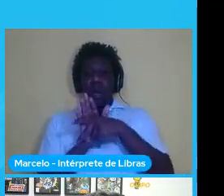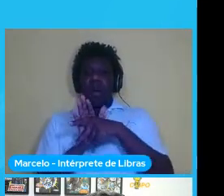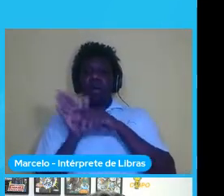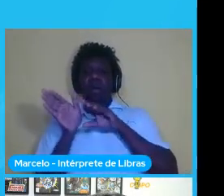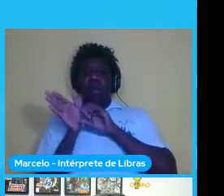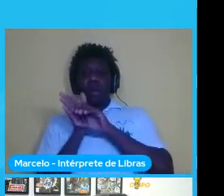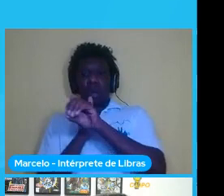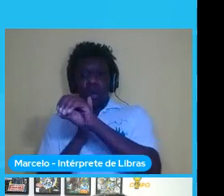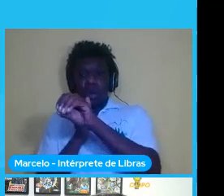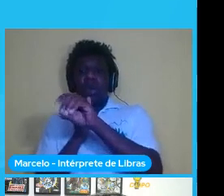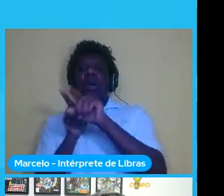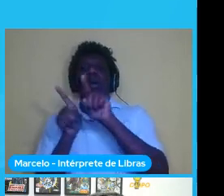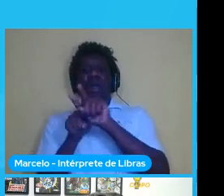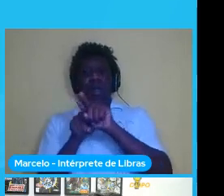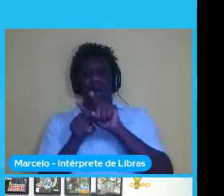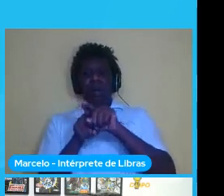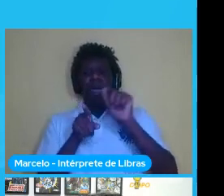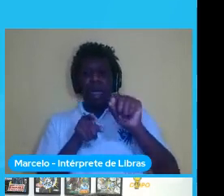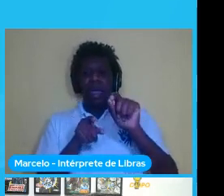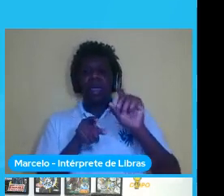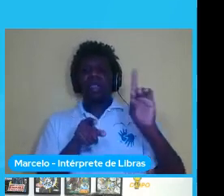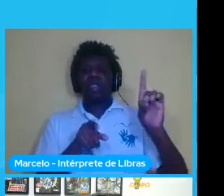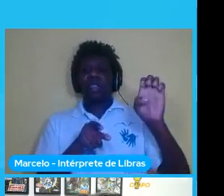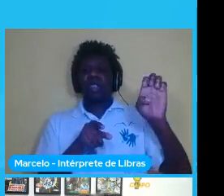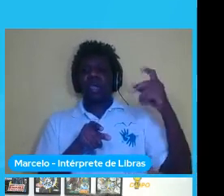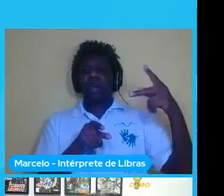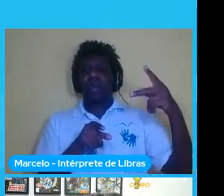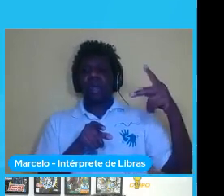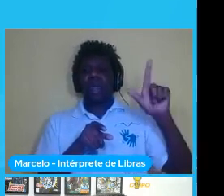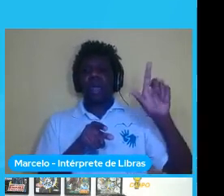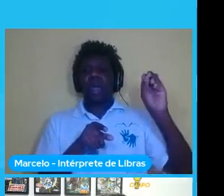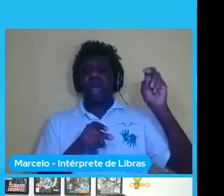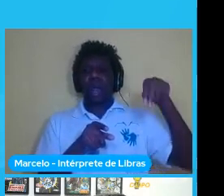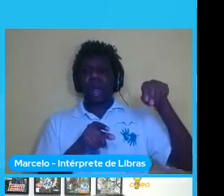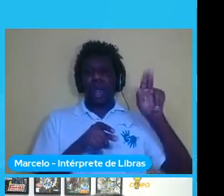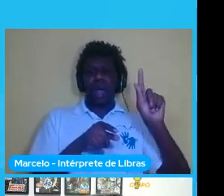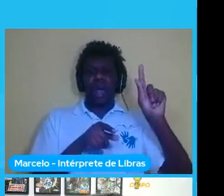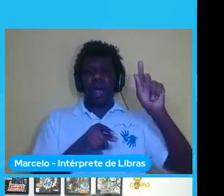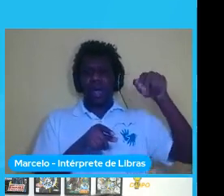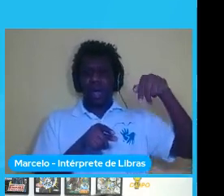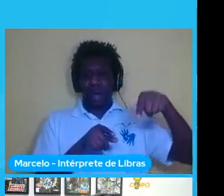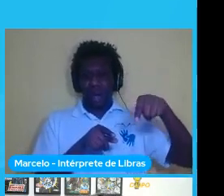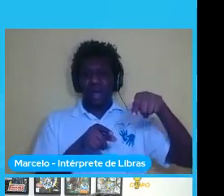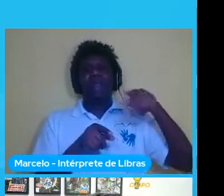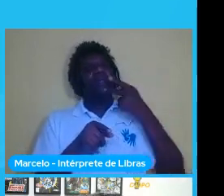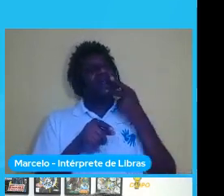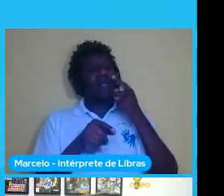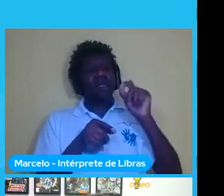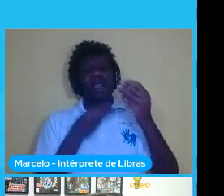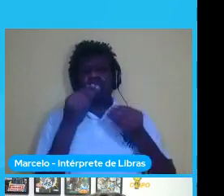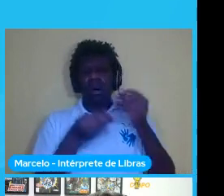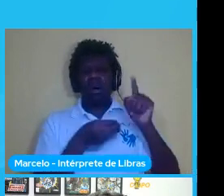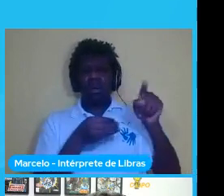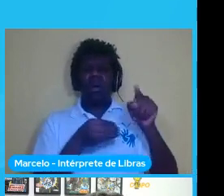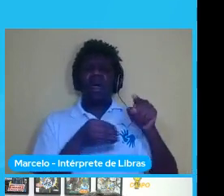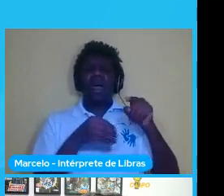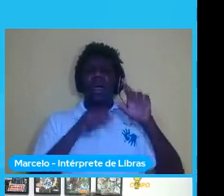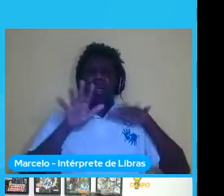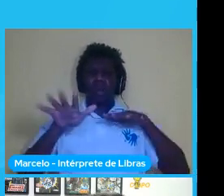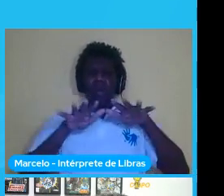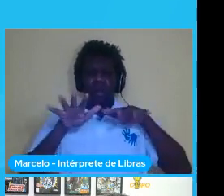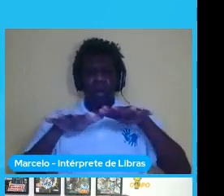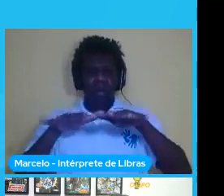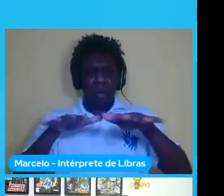computacional e Deep Learning para fazer desde a parte de detecção de face detecção de movimento face mesh tem